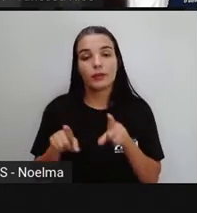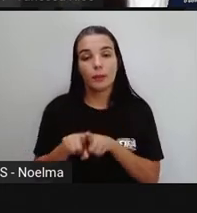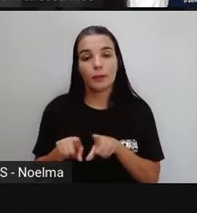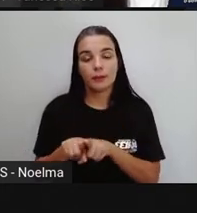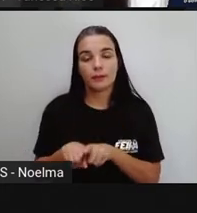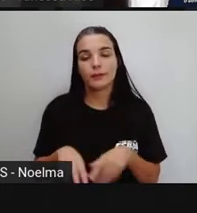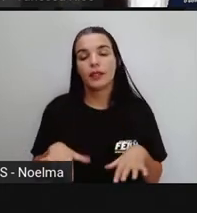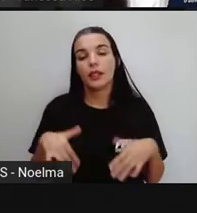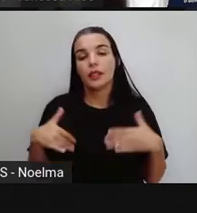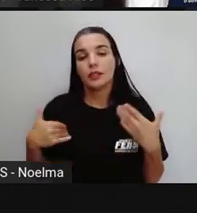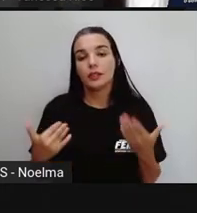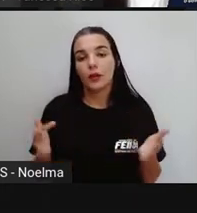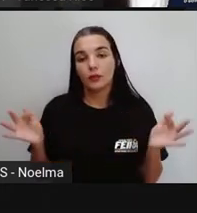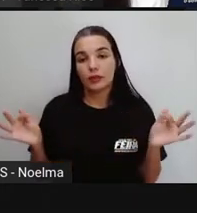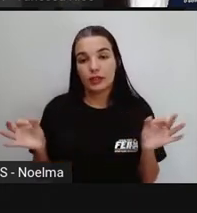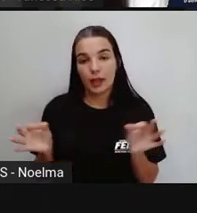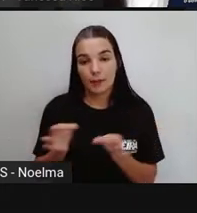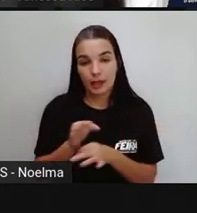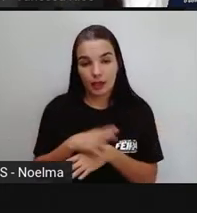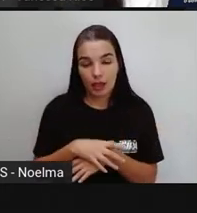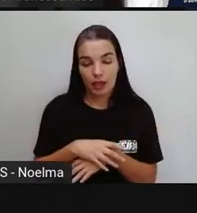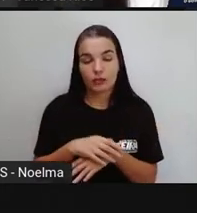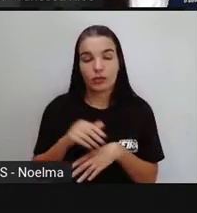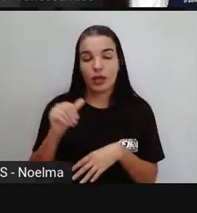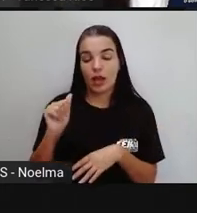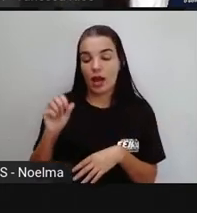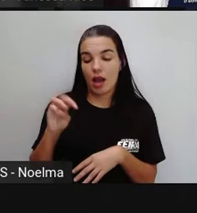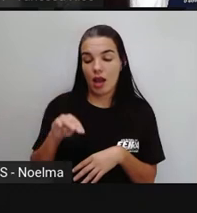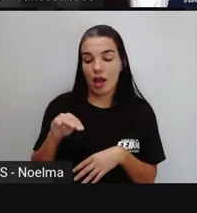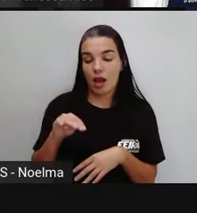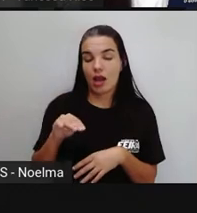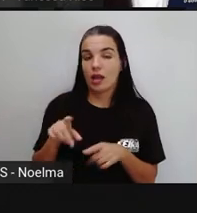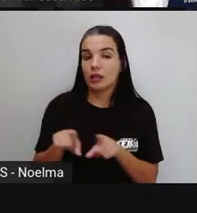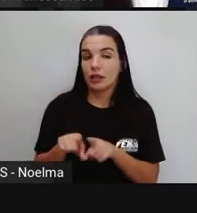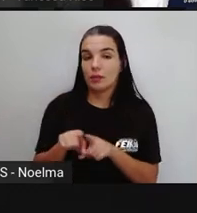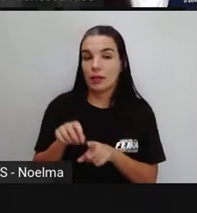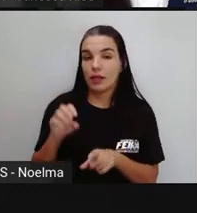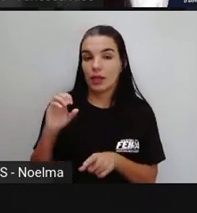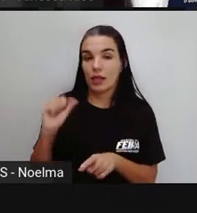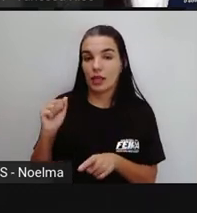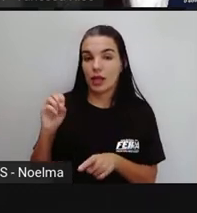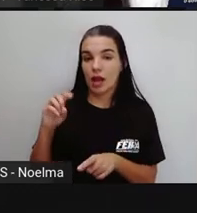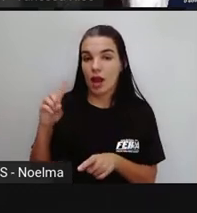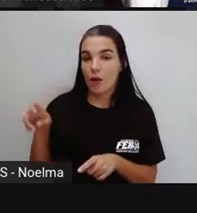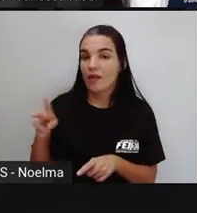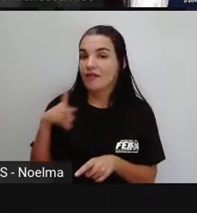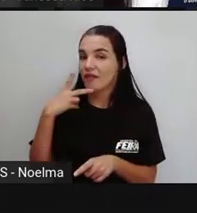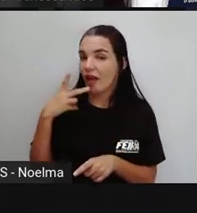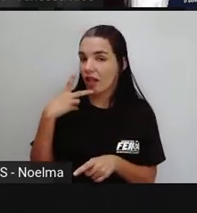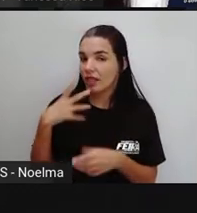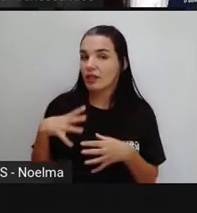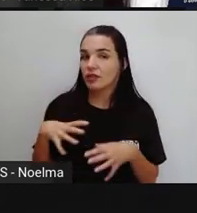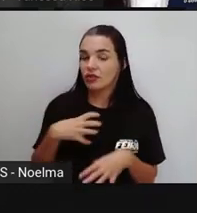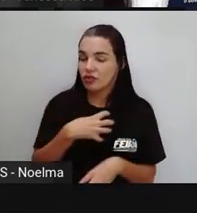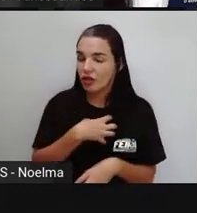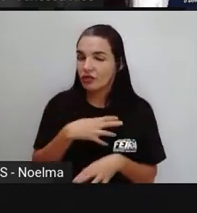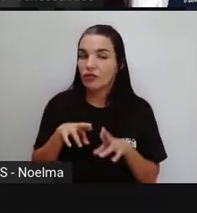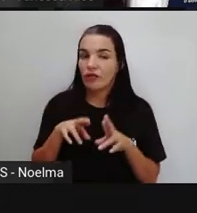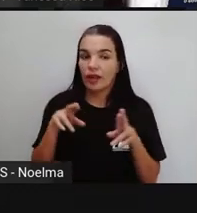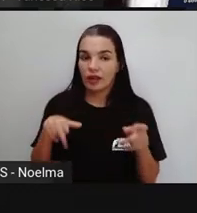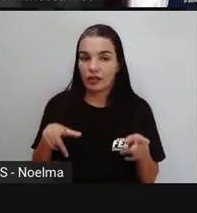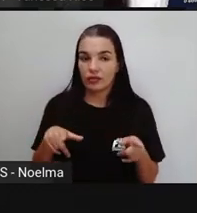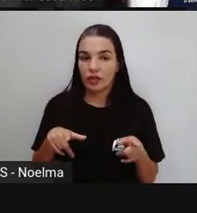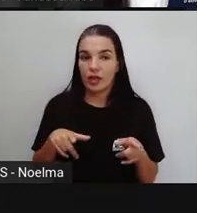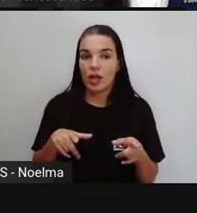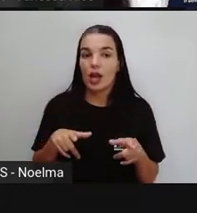As formas terminadas em ão e em ão são pronunciadas de forma diferente. Com a